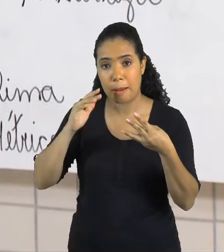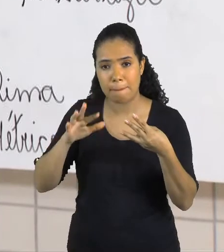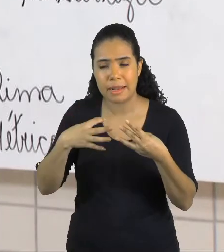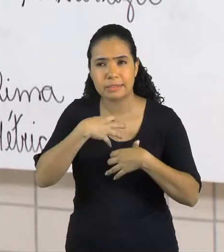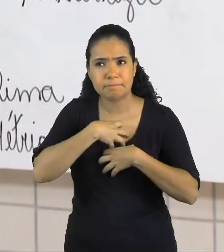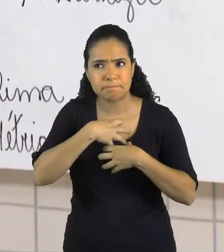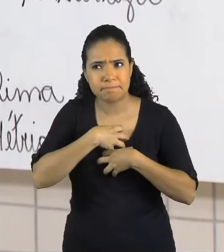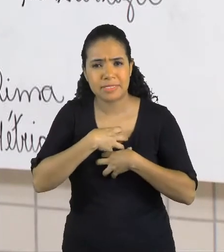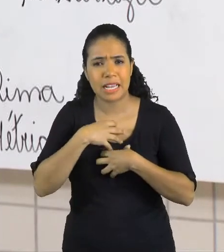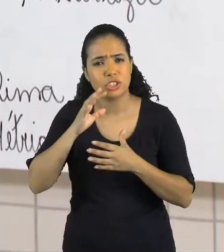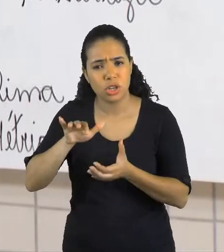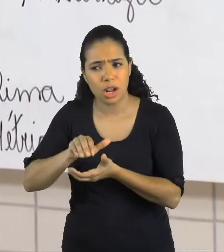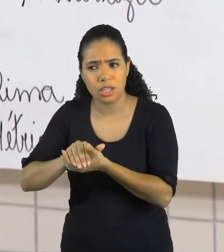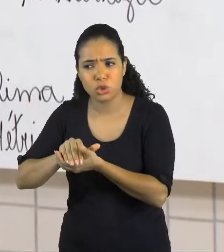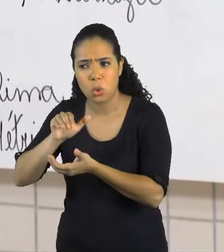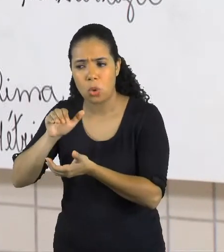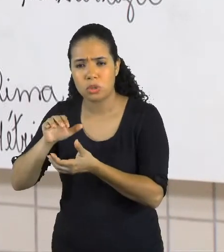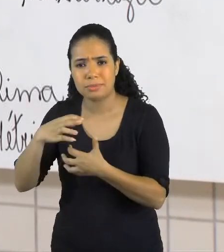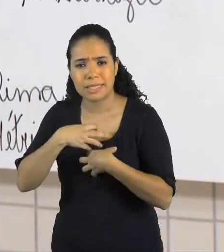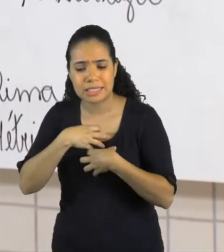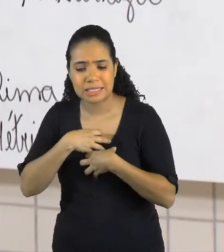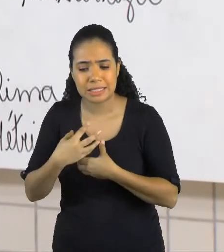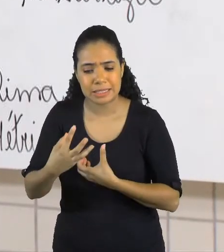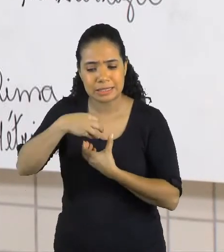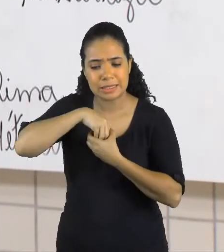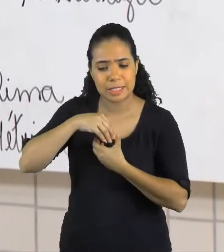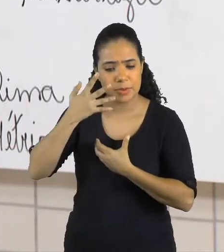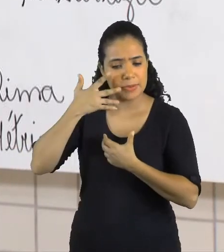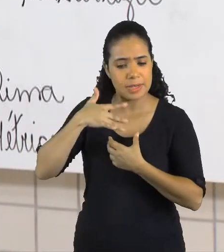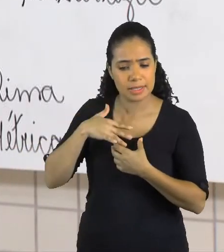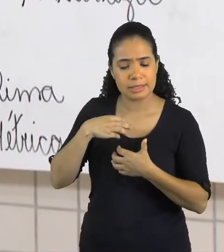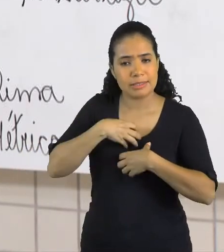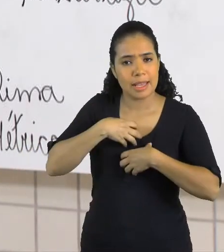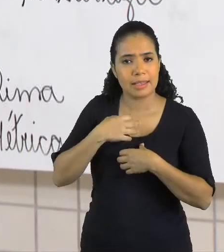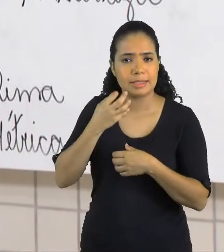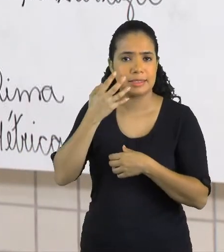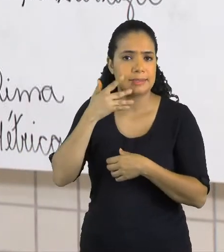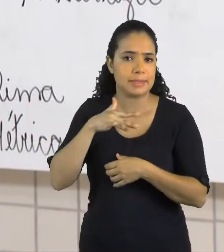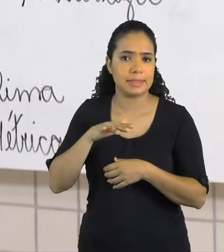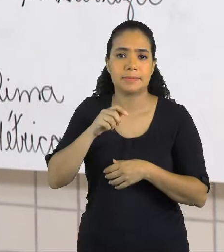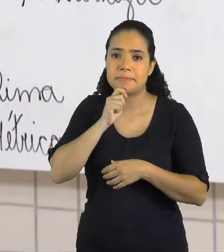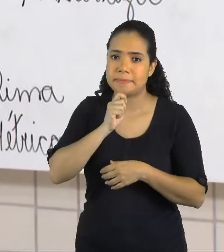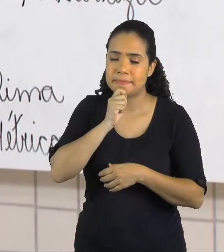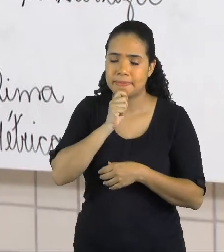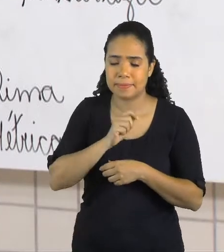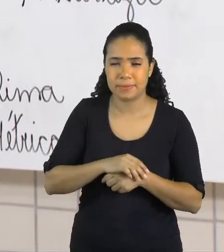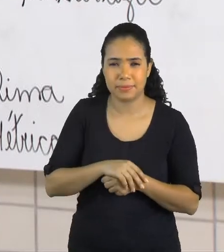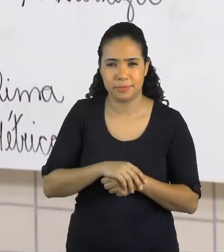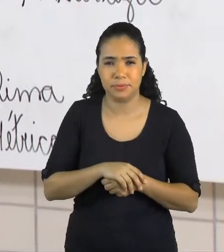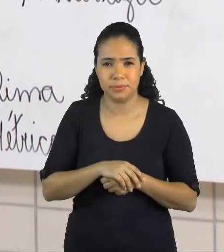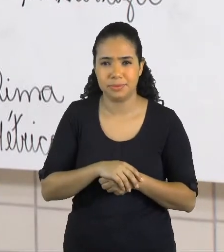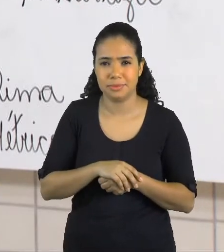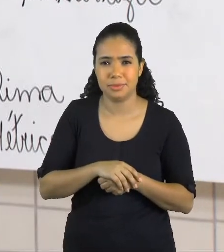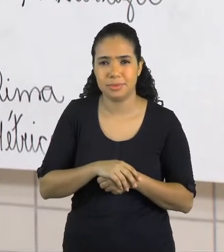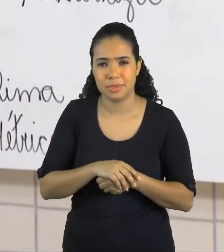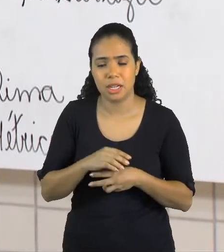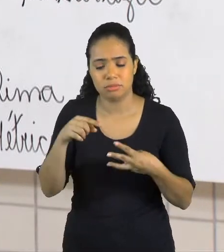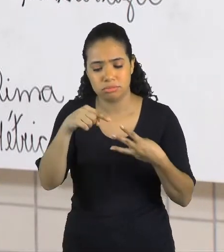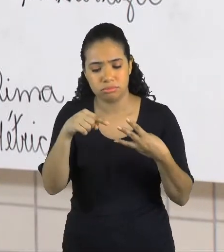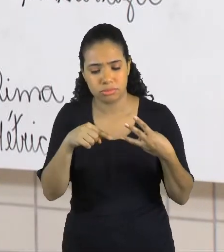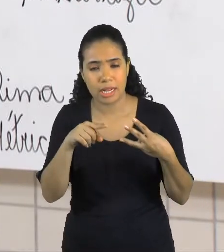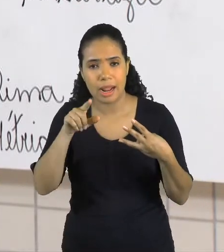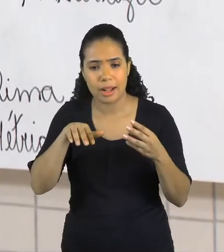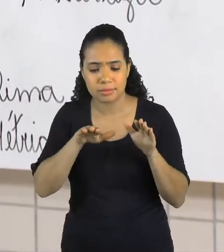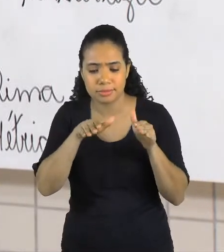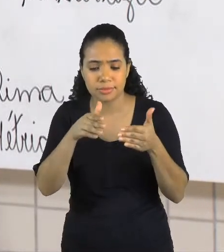criança, ainda tem uma criança dentro de si. Então, eles irão falar, eles têm em comum essa temática da